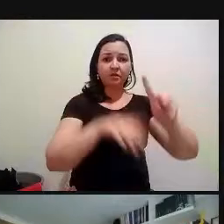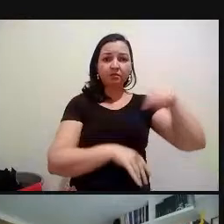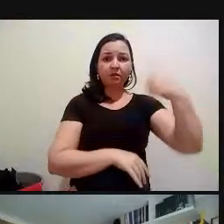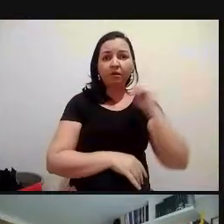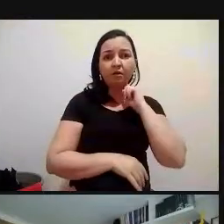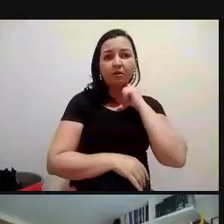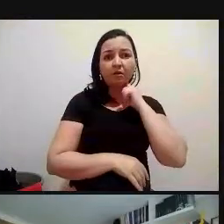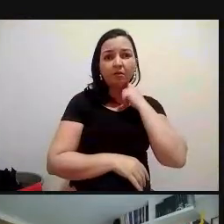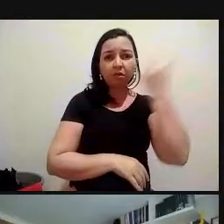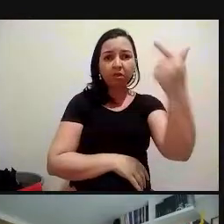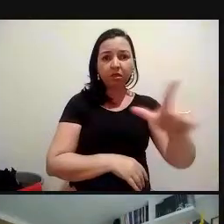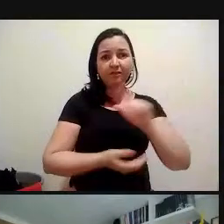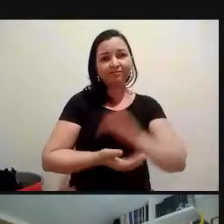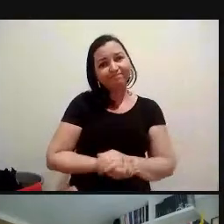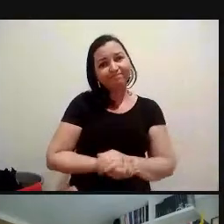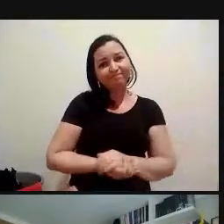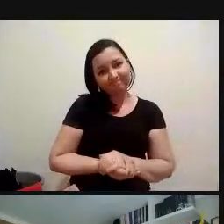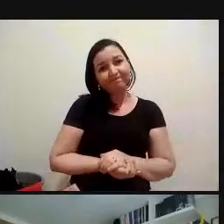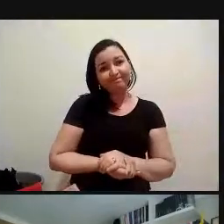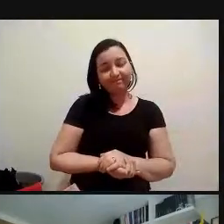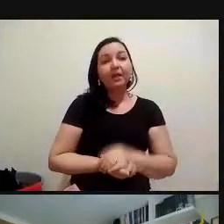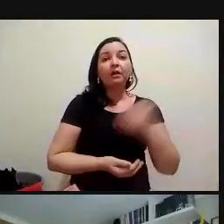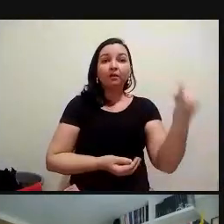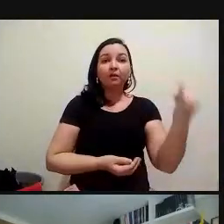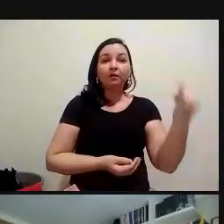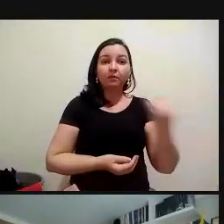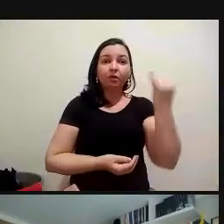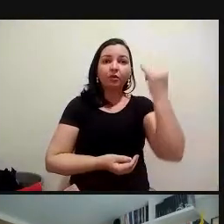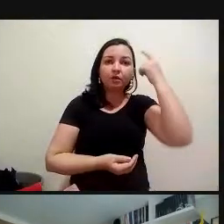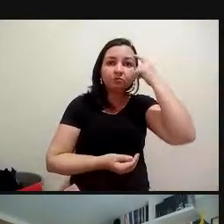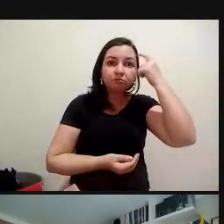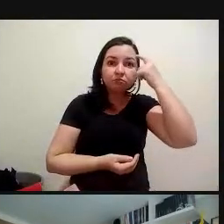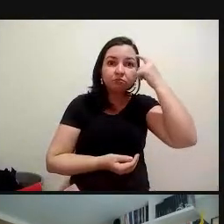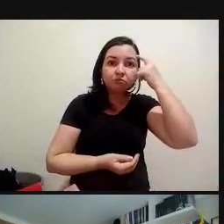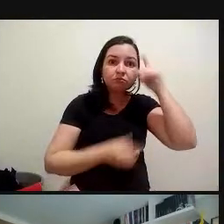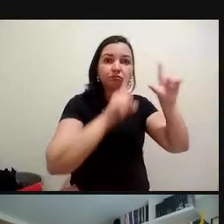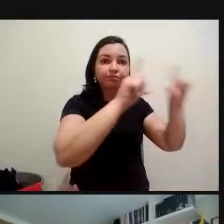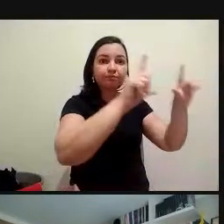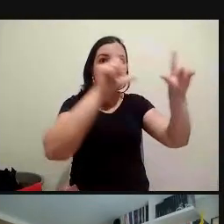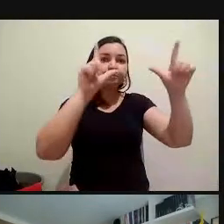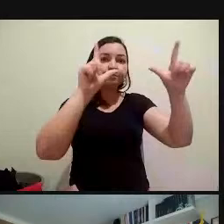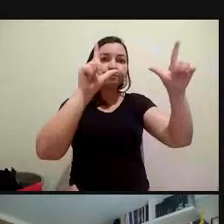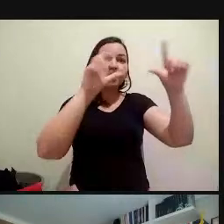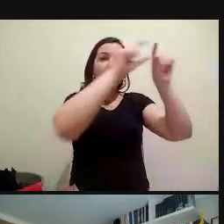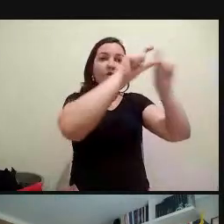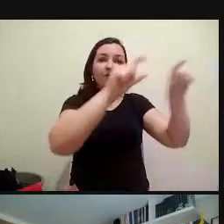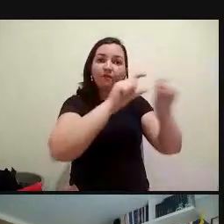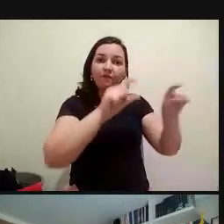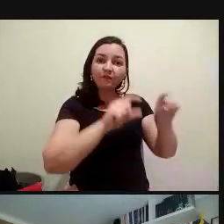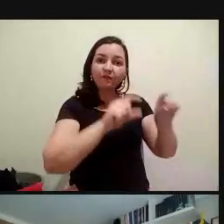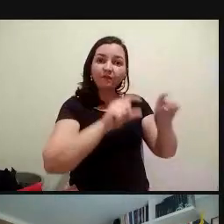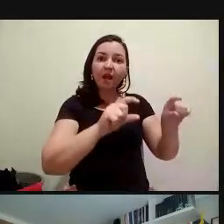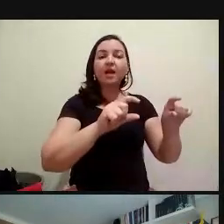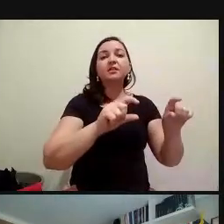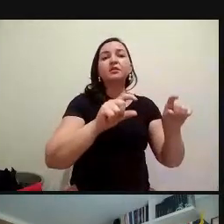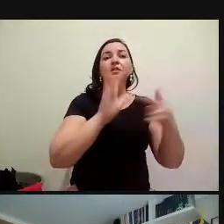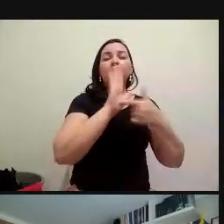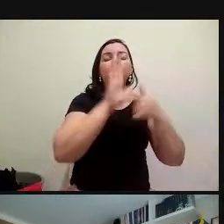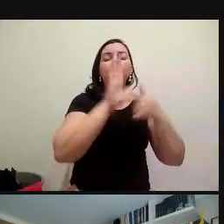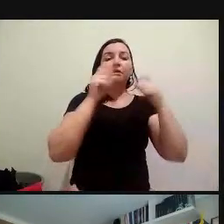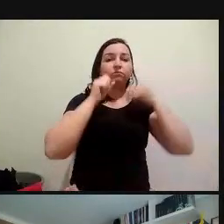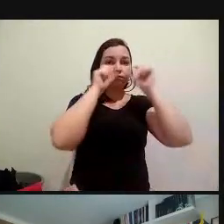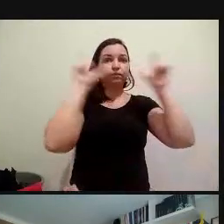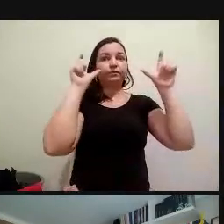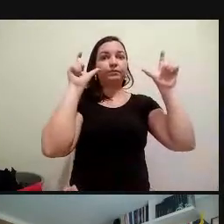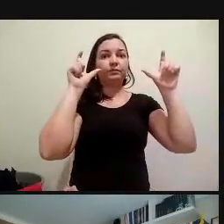novo, então é importante, né, a gente ficou até de fazer umas plaquinhas lá com umas frases para despertar isso